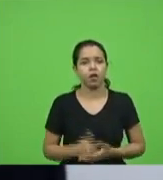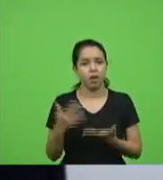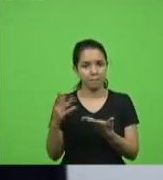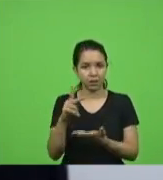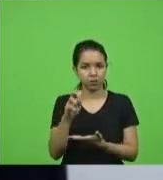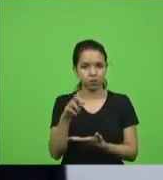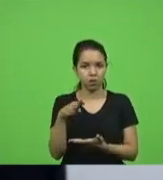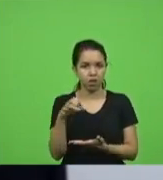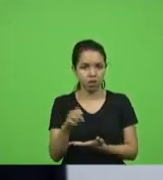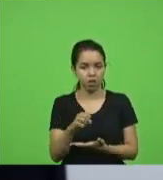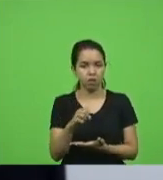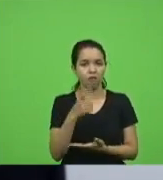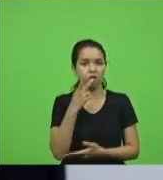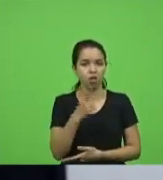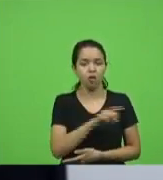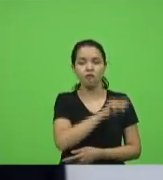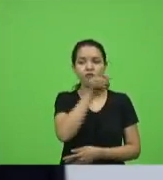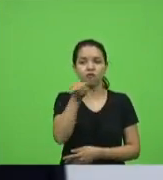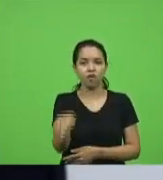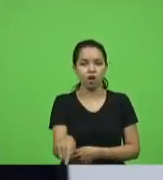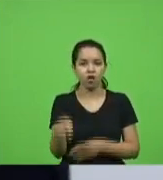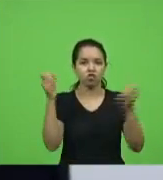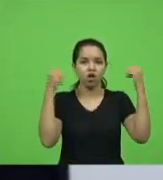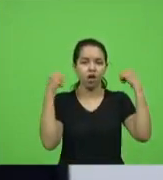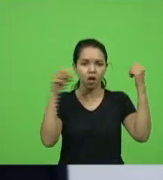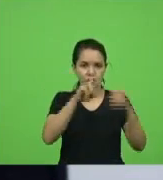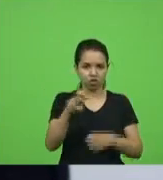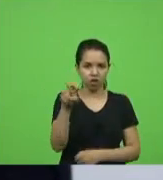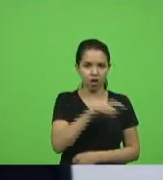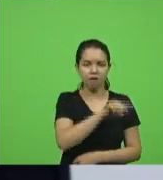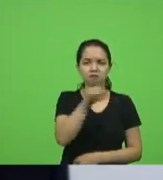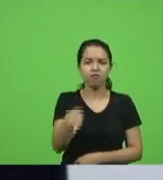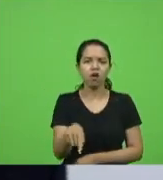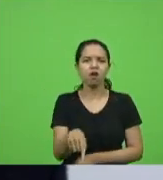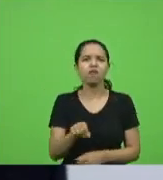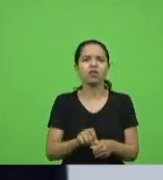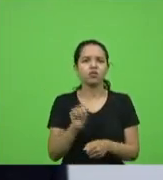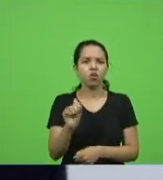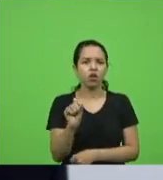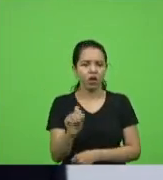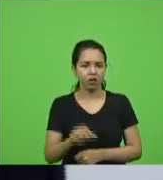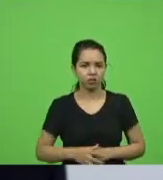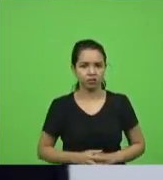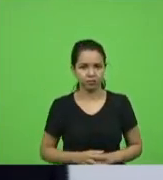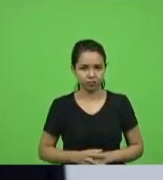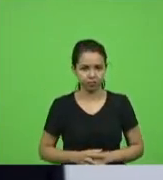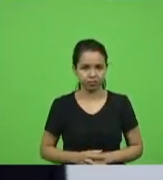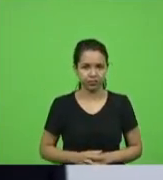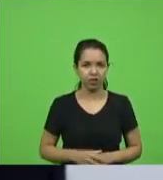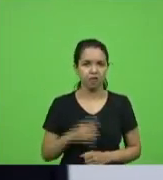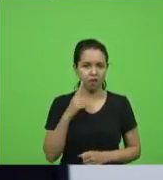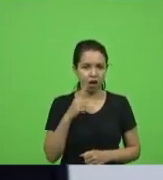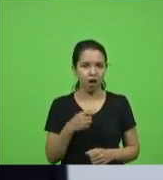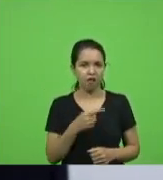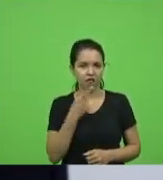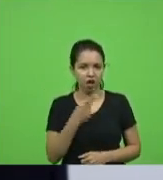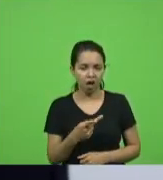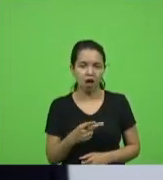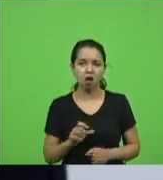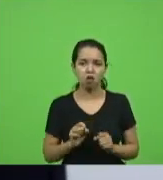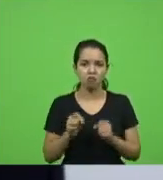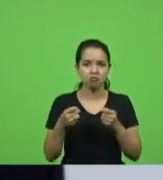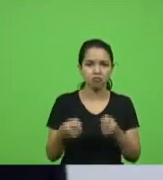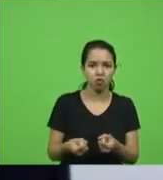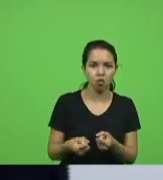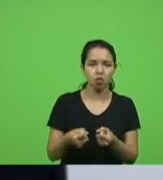fazer o que dizer que está fazendo possível que vai mandar mais meia dúzia de